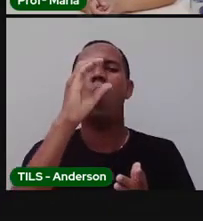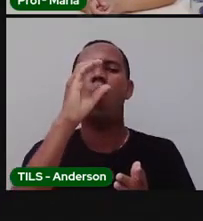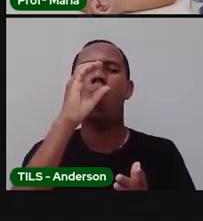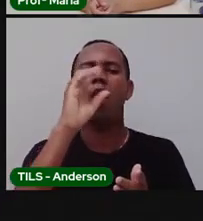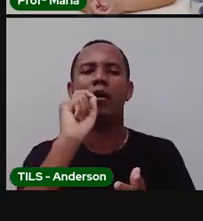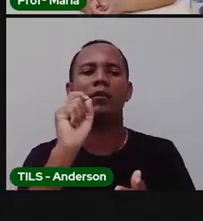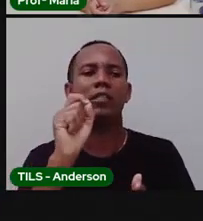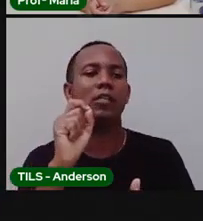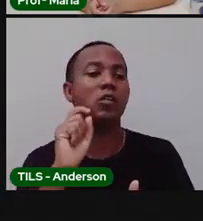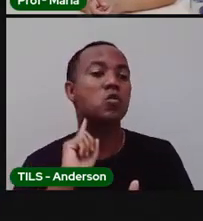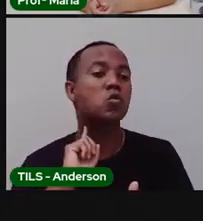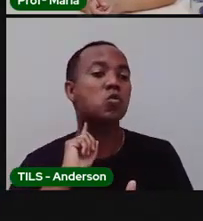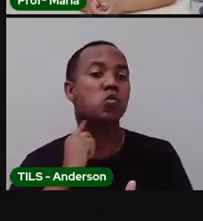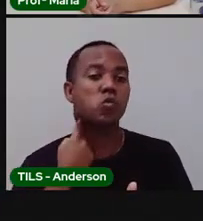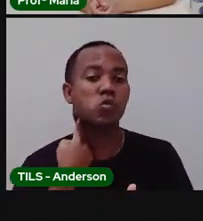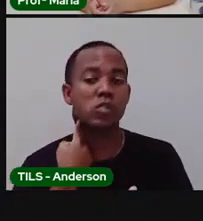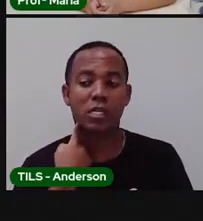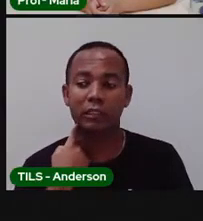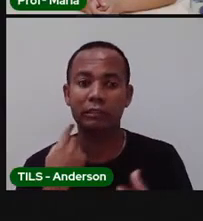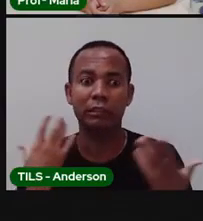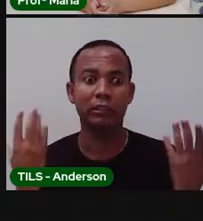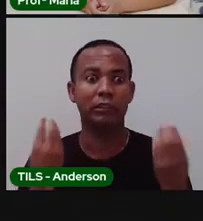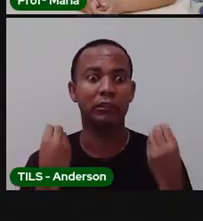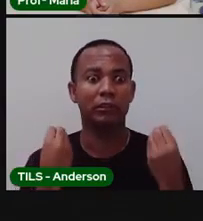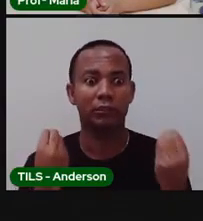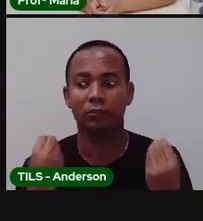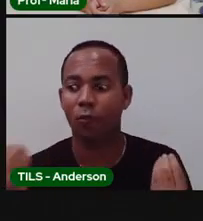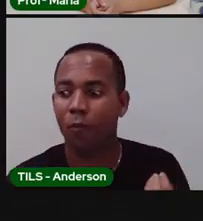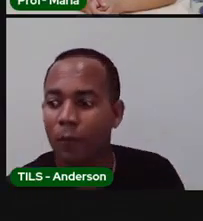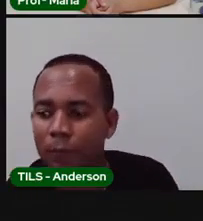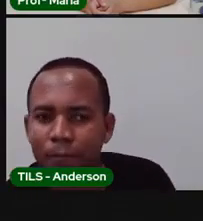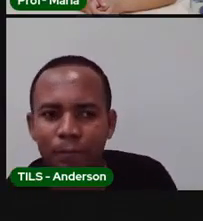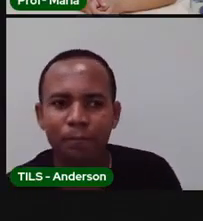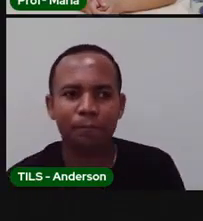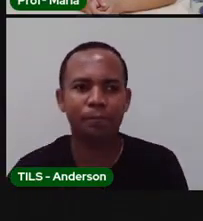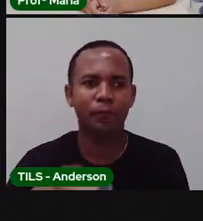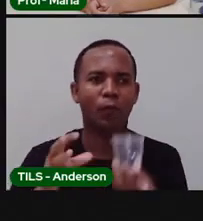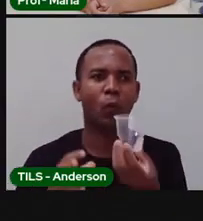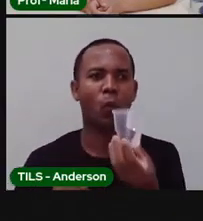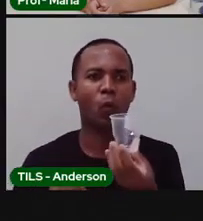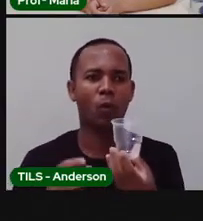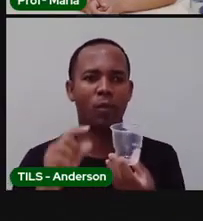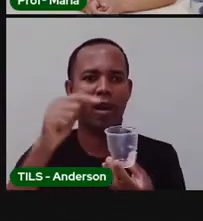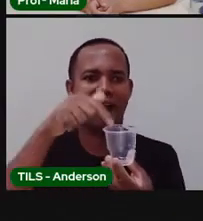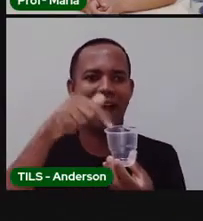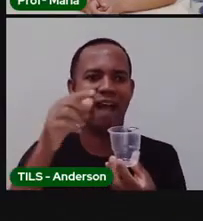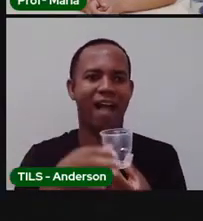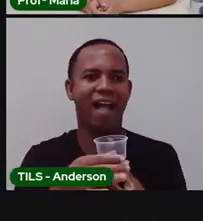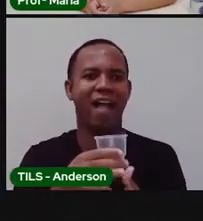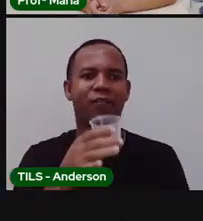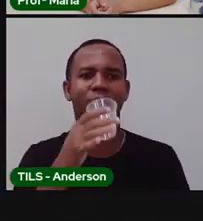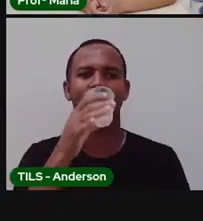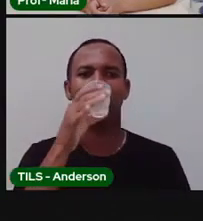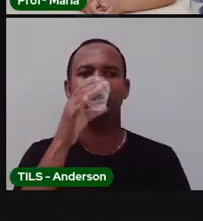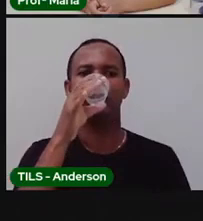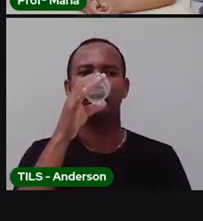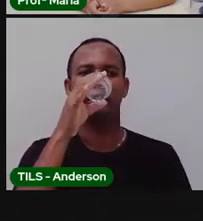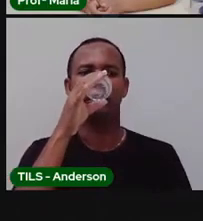da pró. Pode-se beber essa água suja? Eu acho que não. Porque se a gente bebe essa água suja, o acontece,